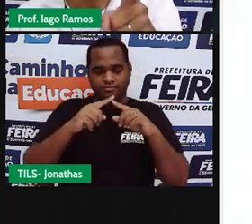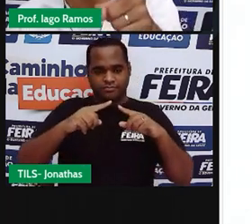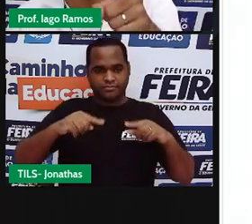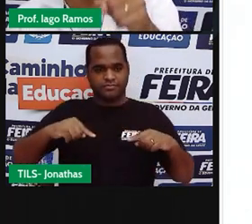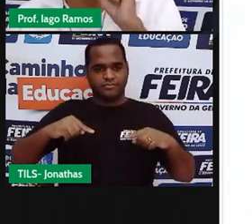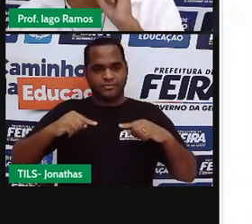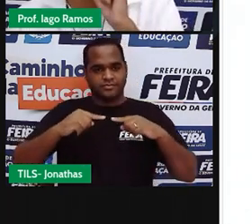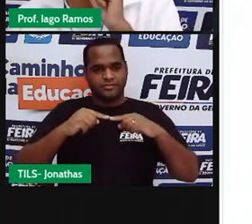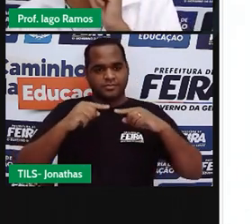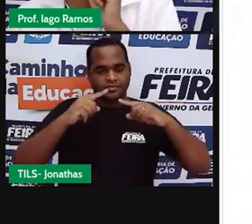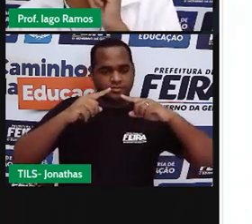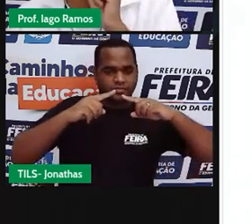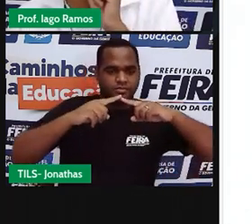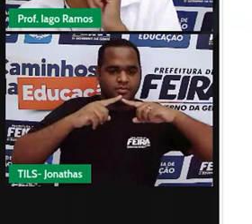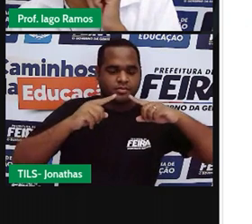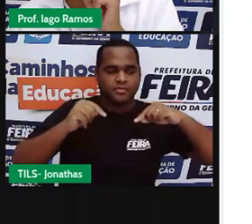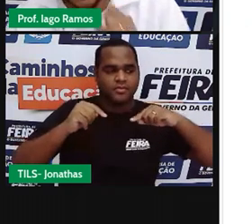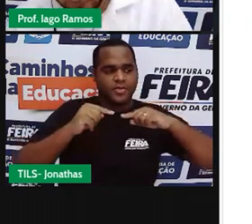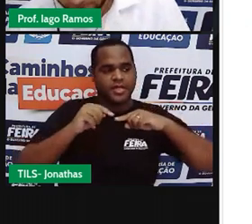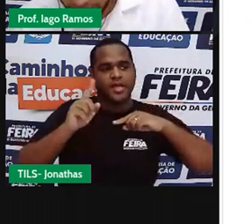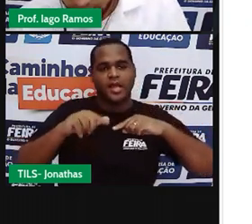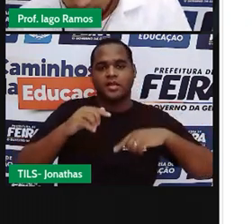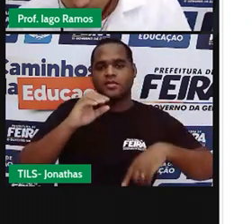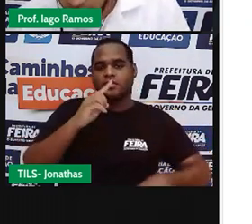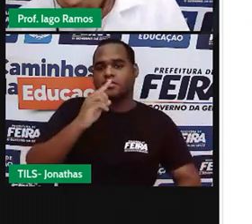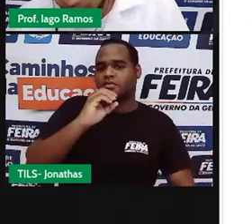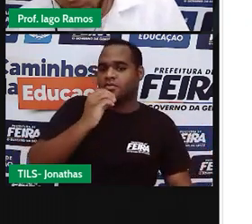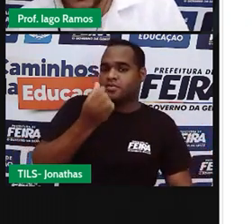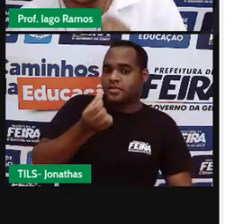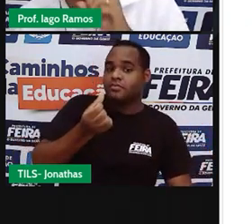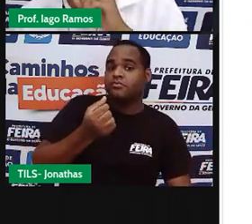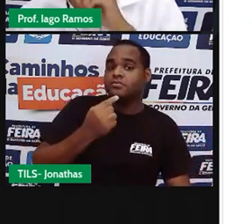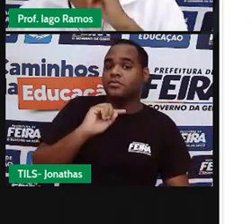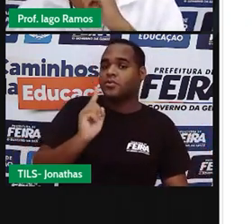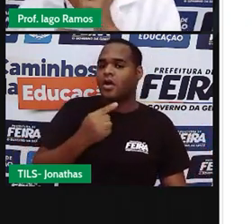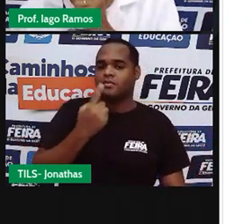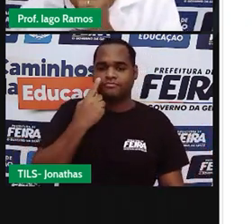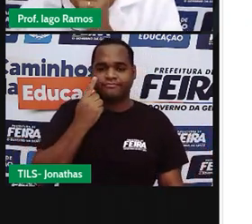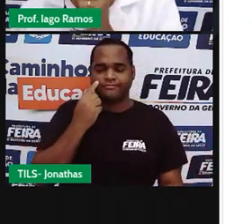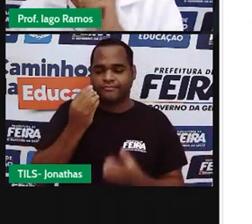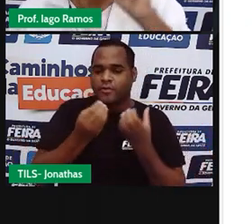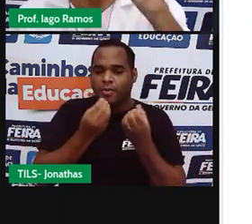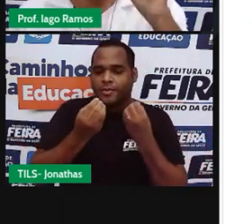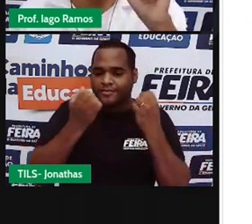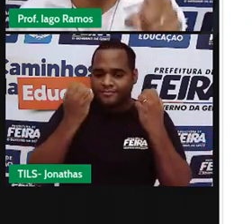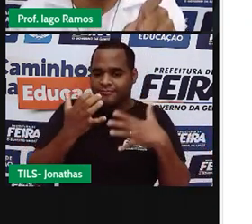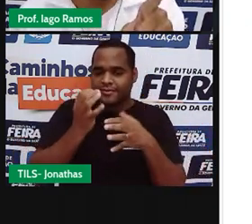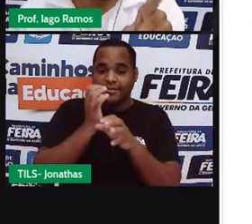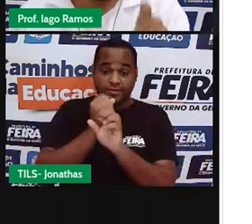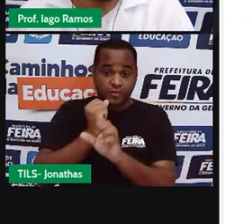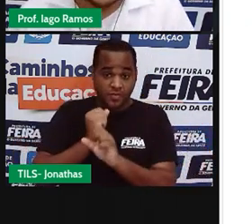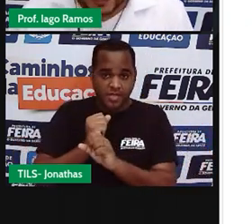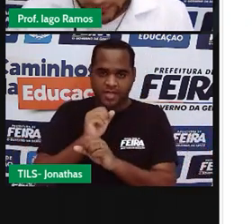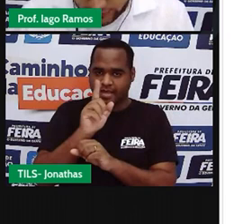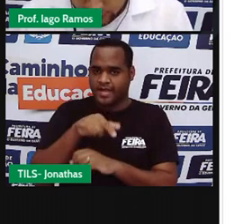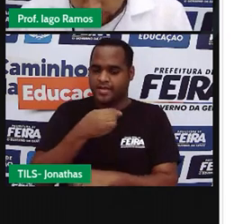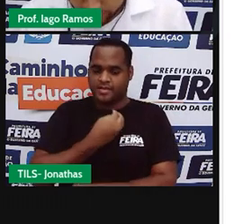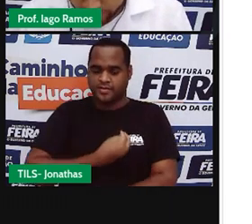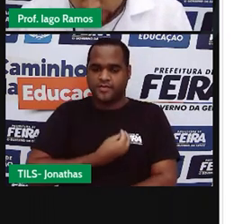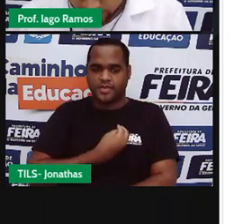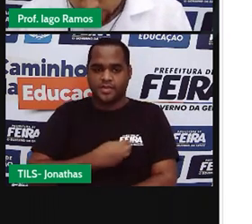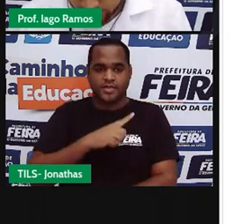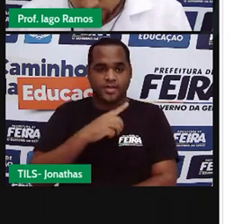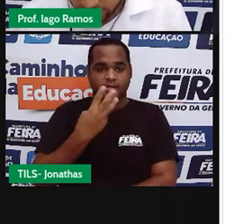triângulo, um ângulo interno, o de 106, nós vamos somar com o de 37.